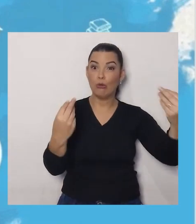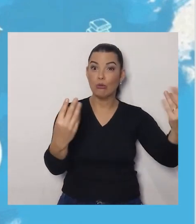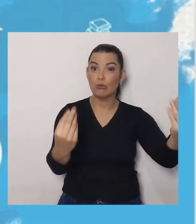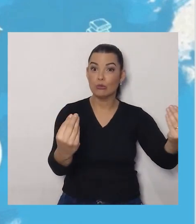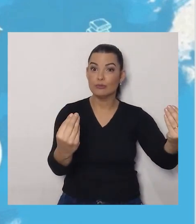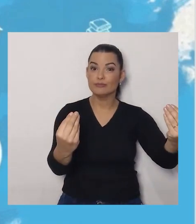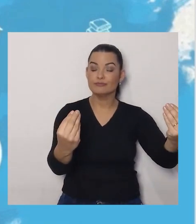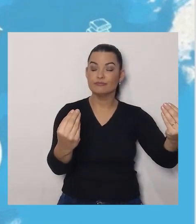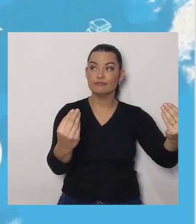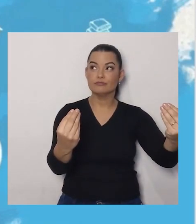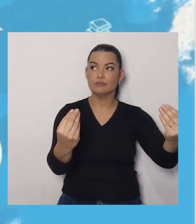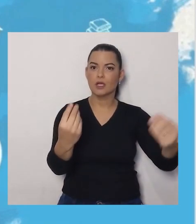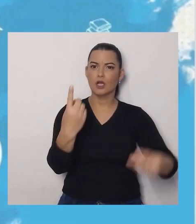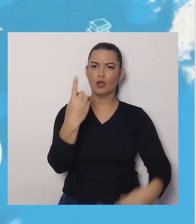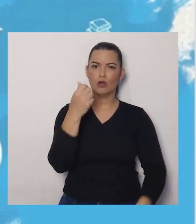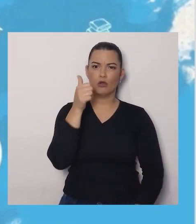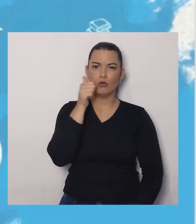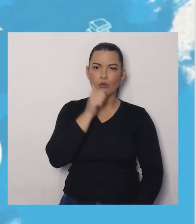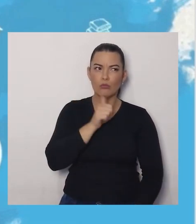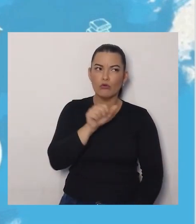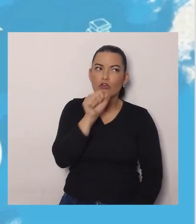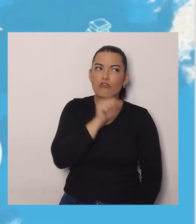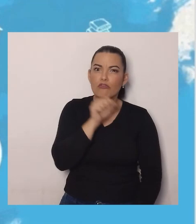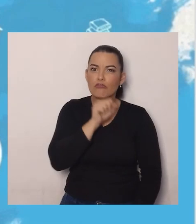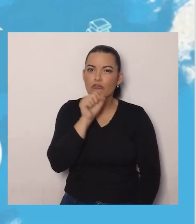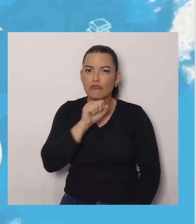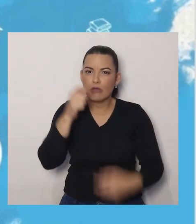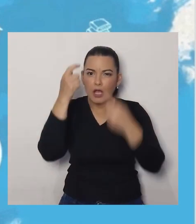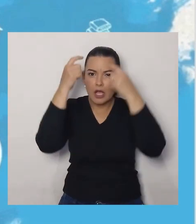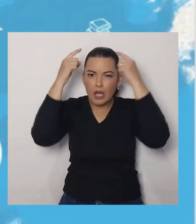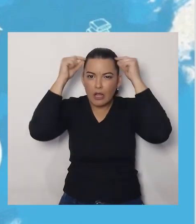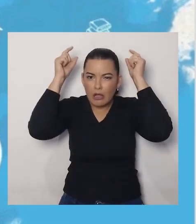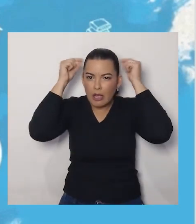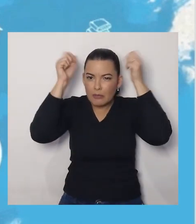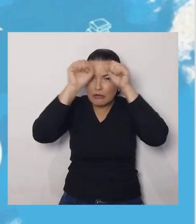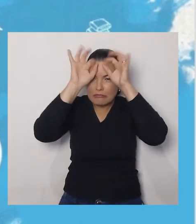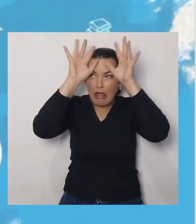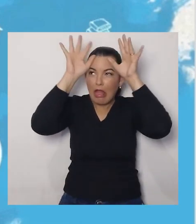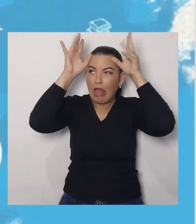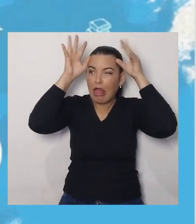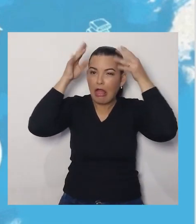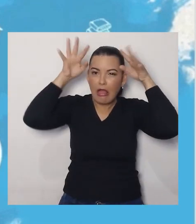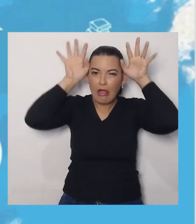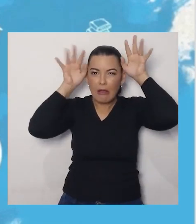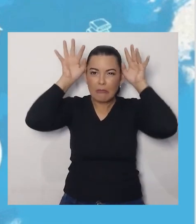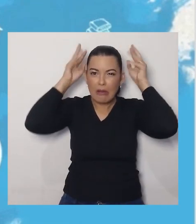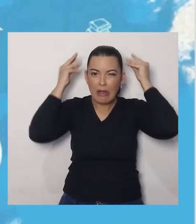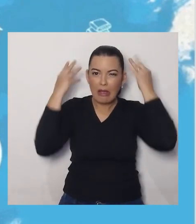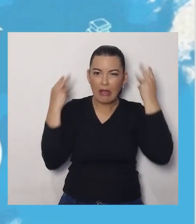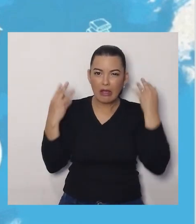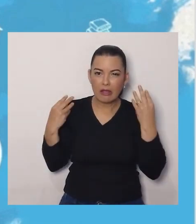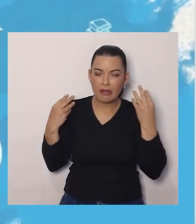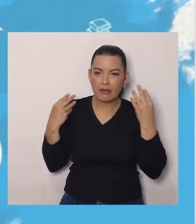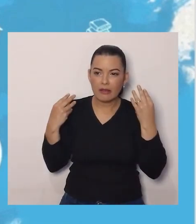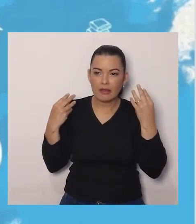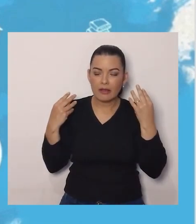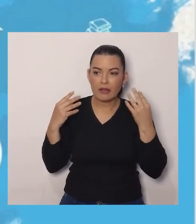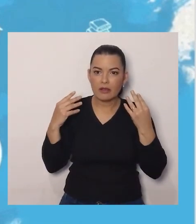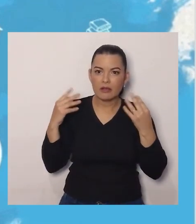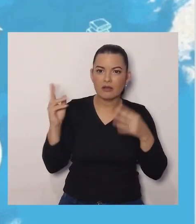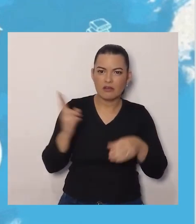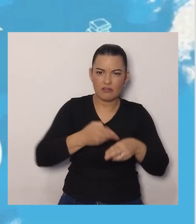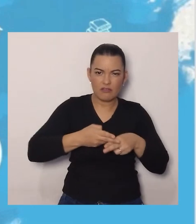Uma velha descabelada, Com uma faca na mão,